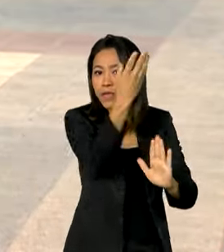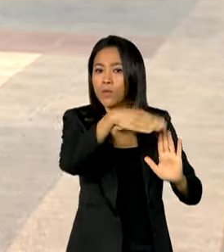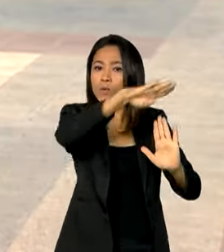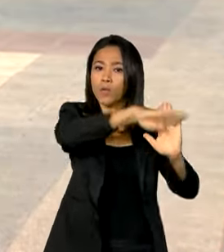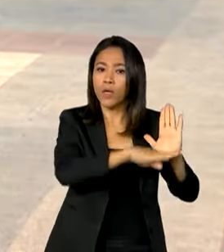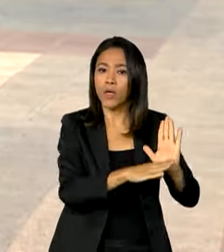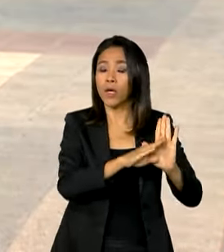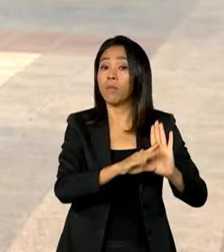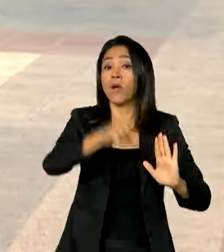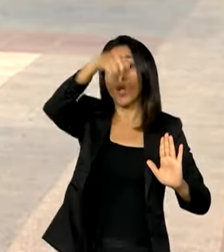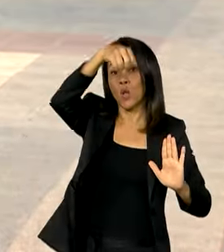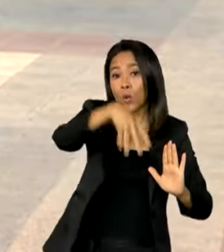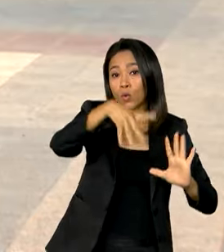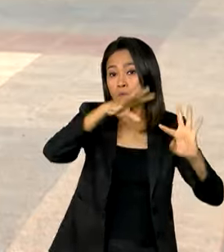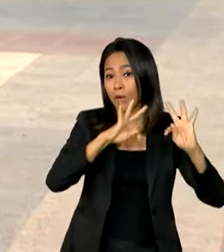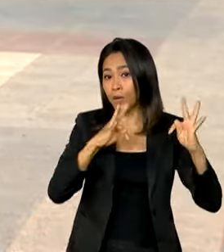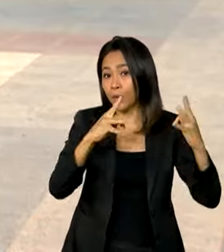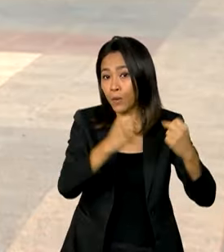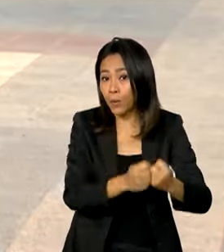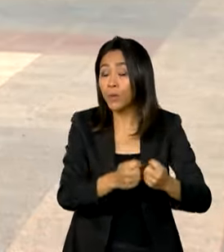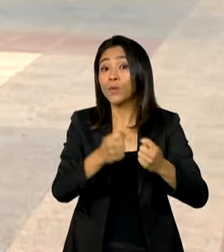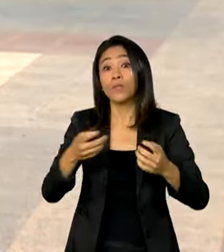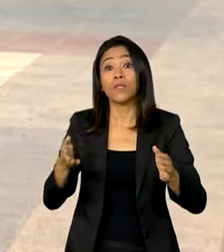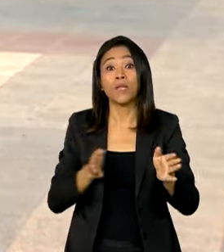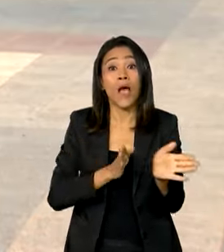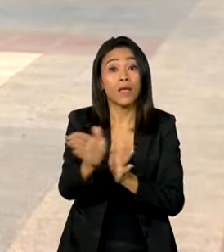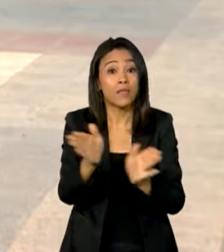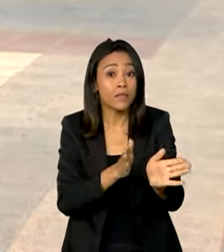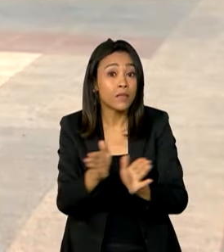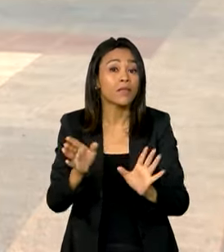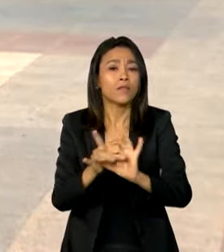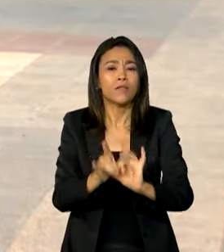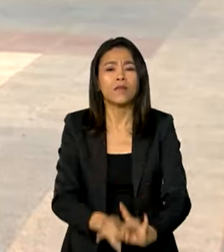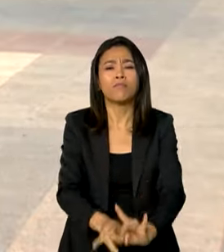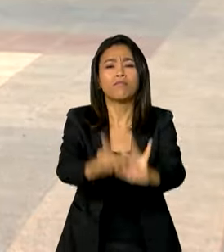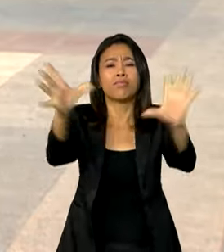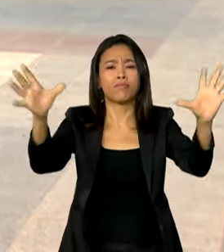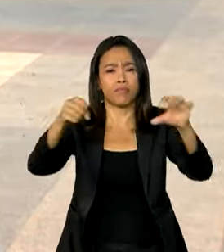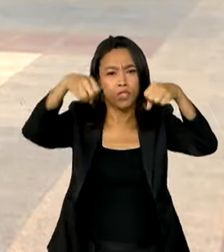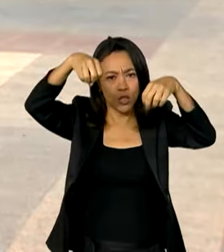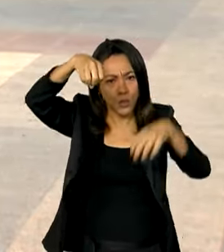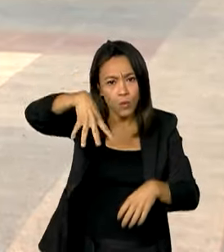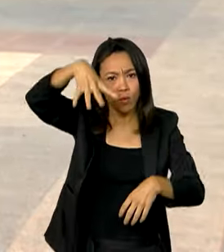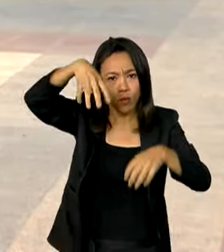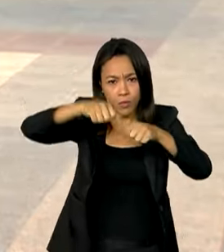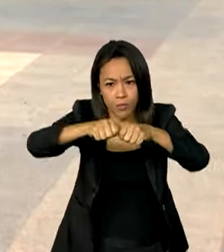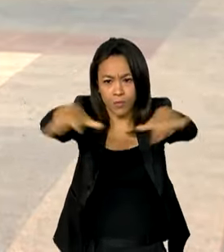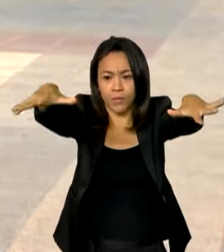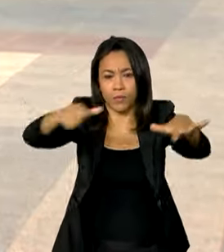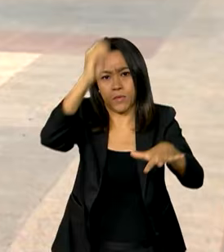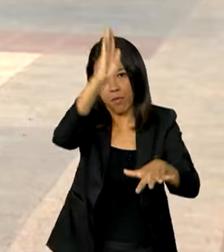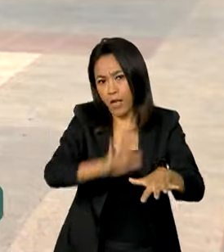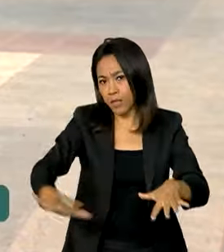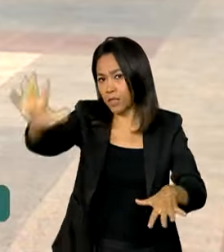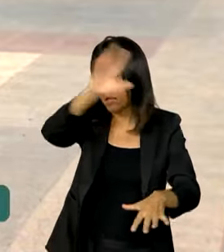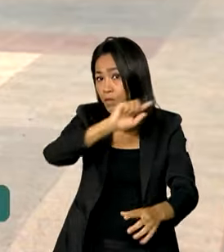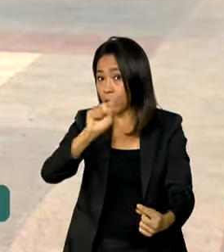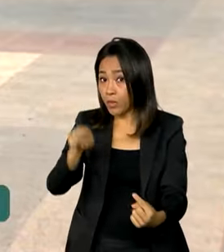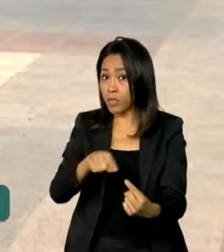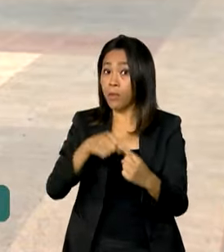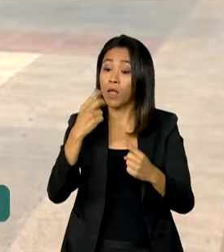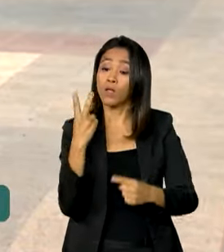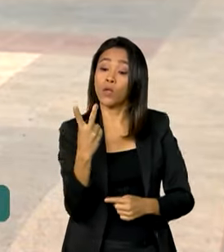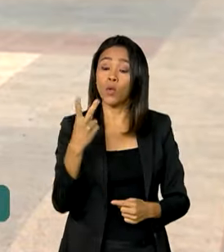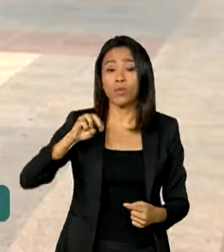Todos universalizou o acesso e o uso da energia elétrica no país. O programa foi pensado para levar energia a 2